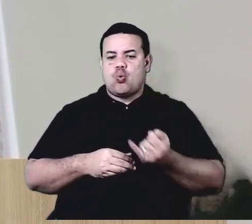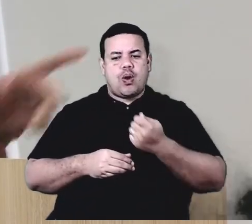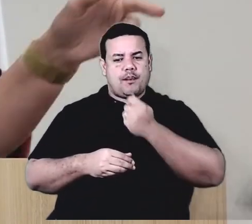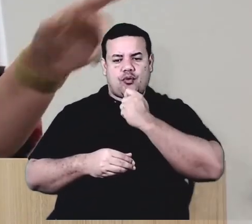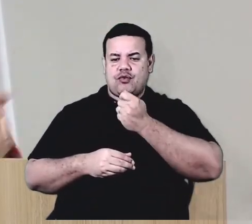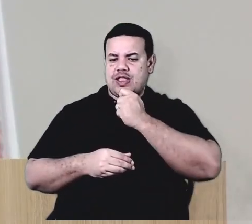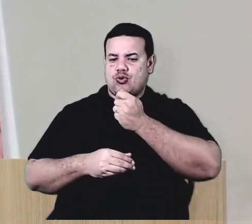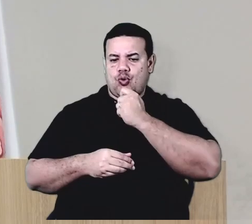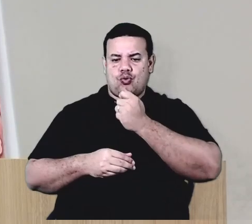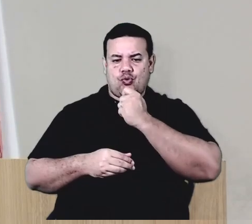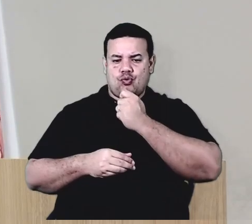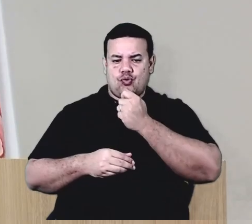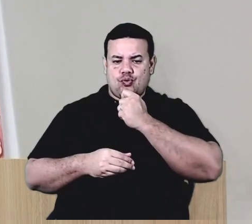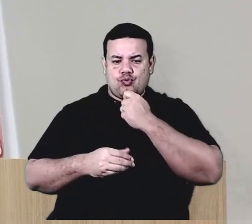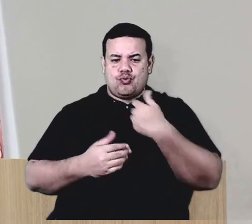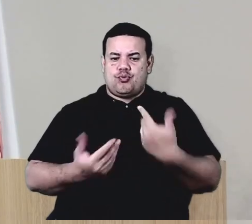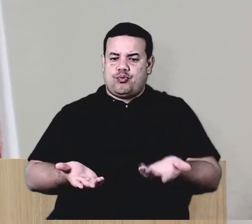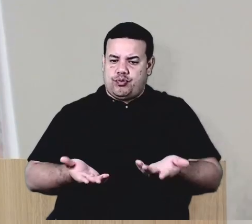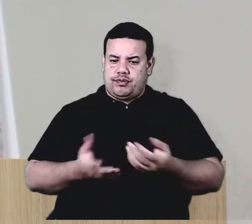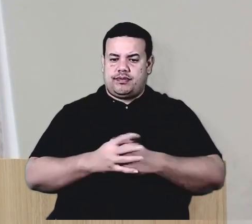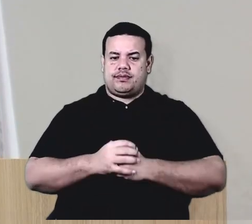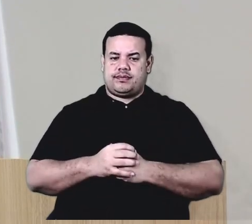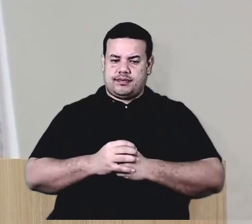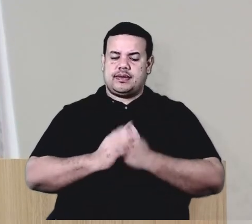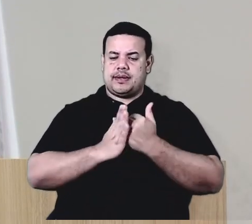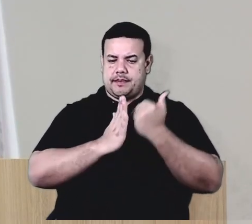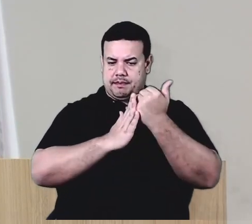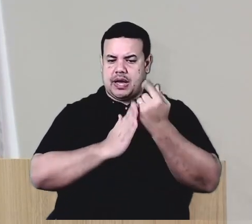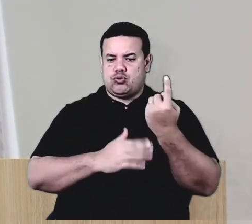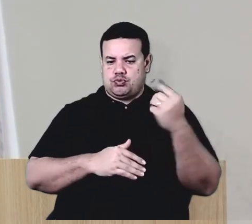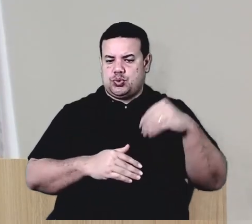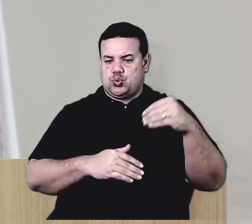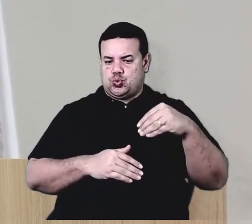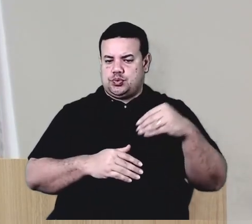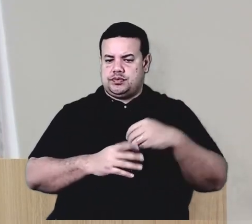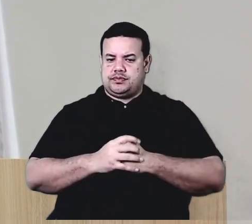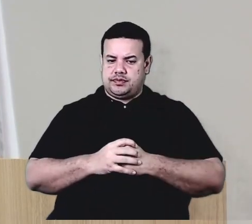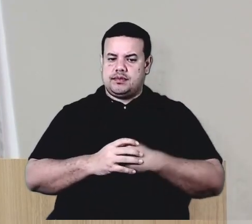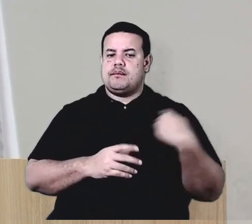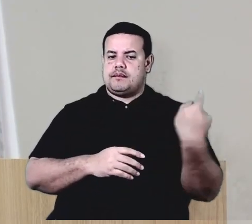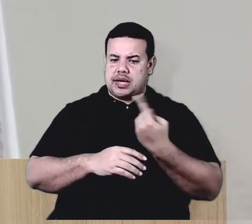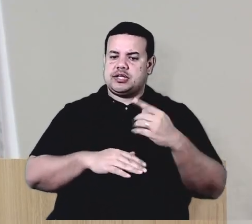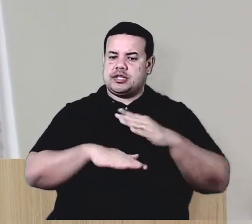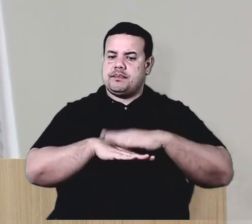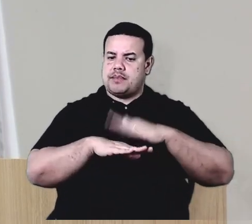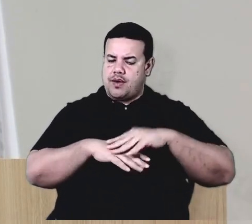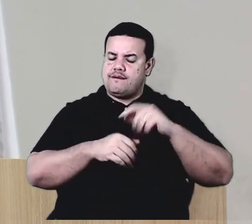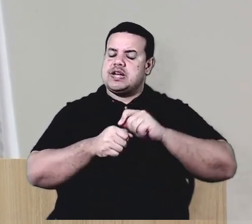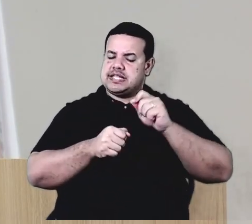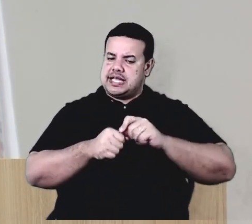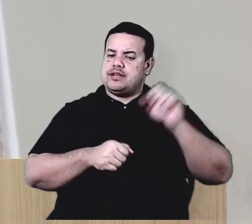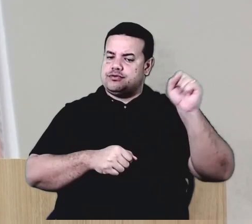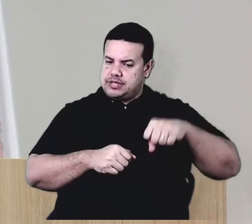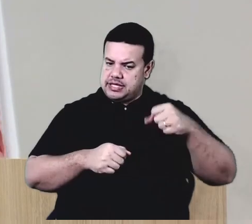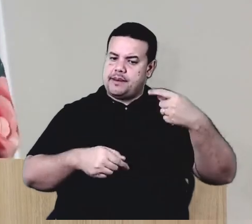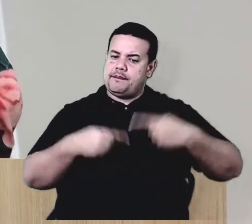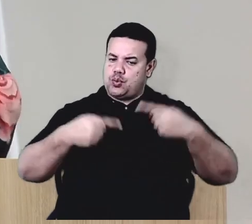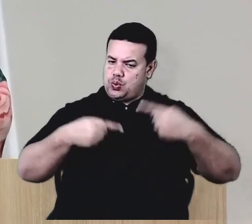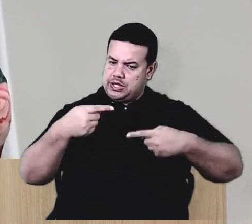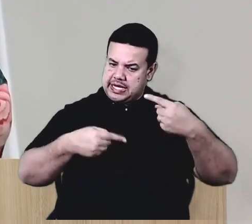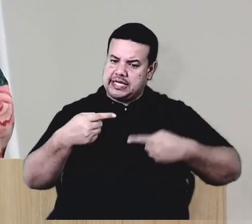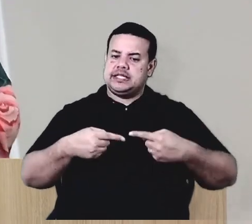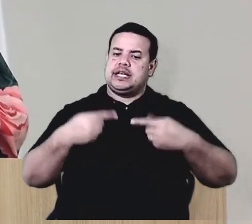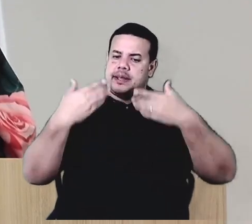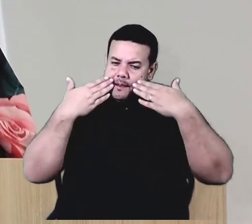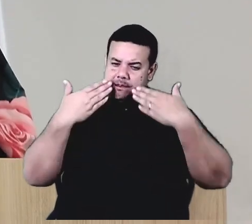um minuto. Para aqui, fazendo sim, política e não politicagem. Que